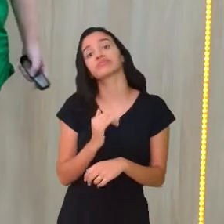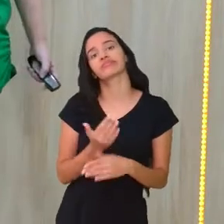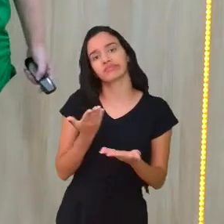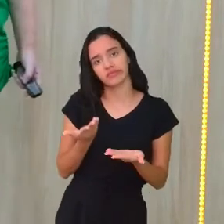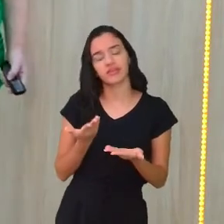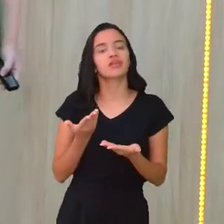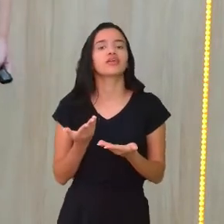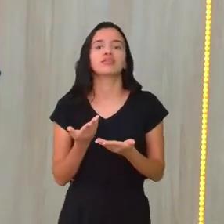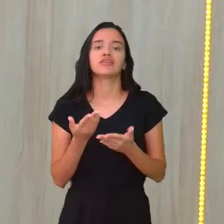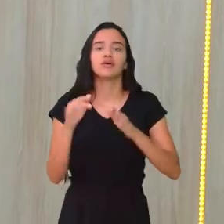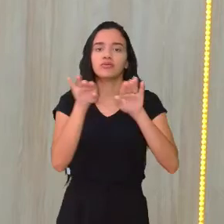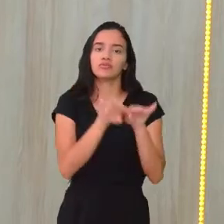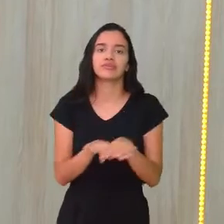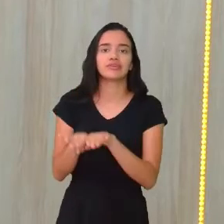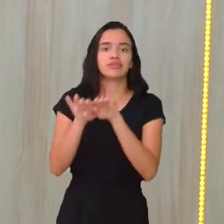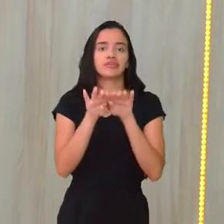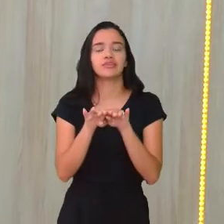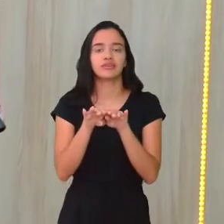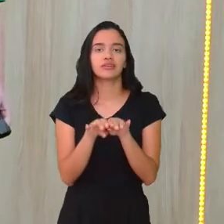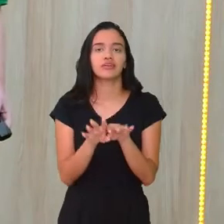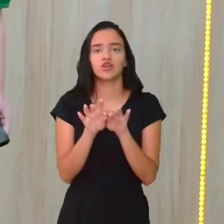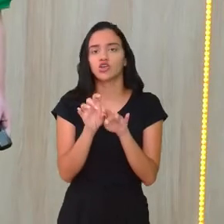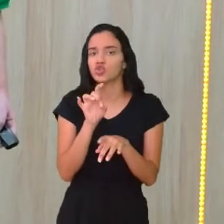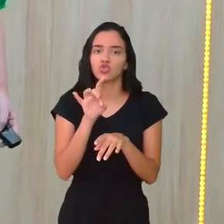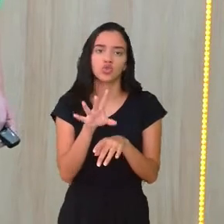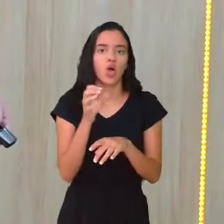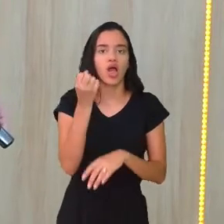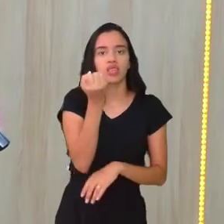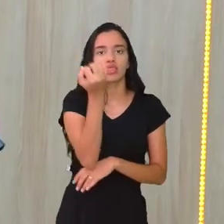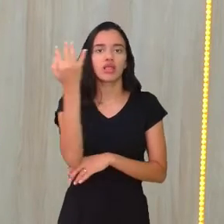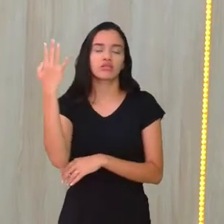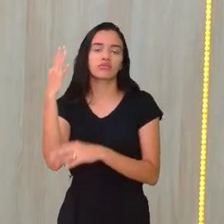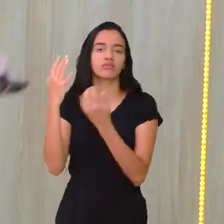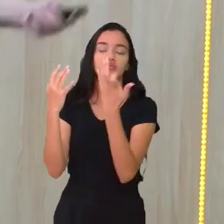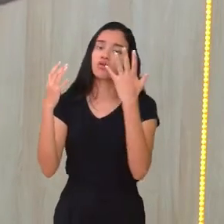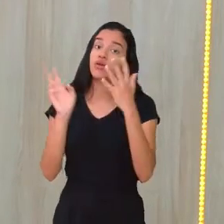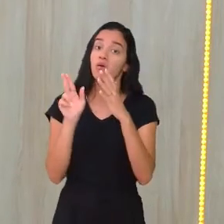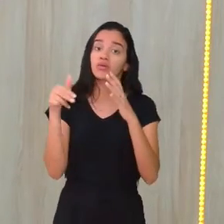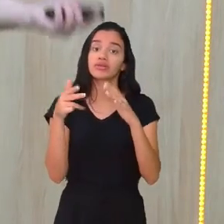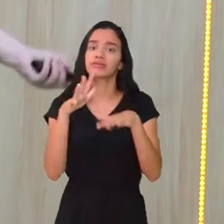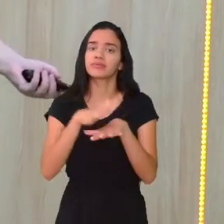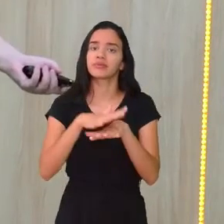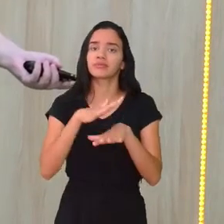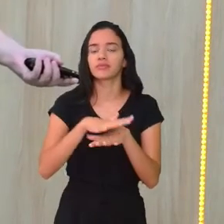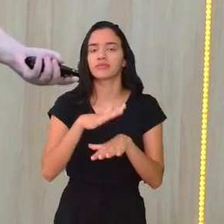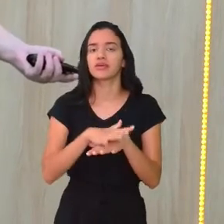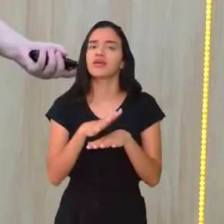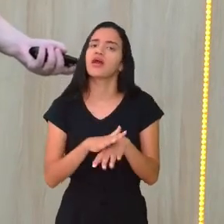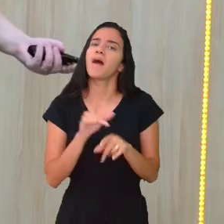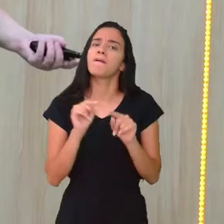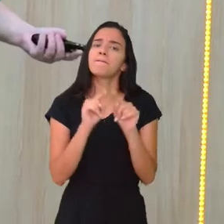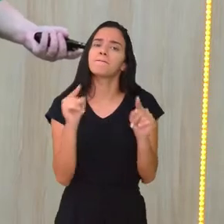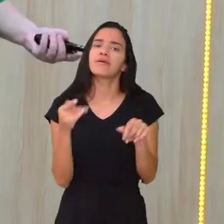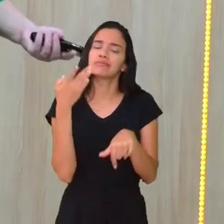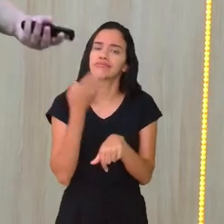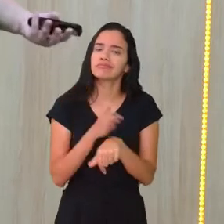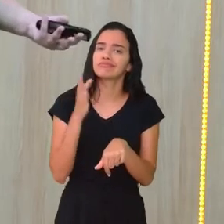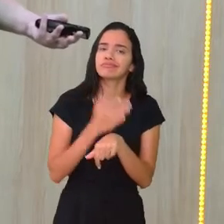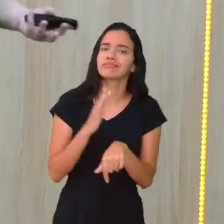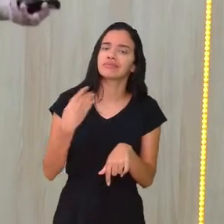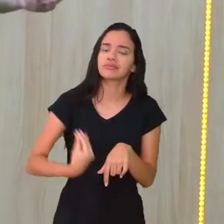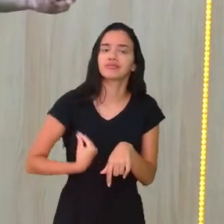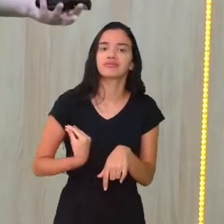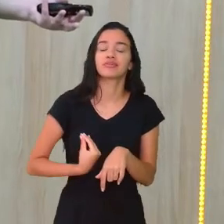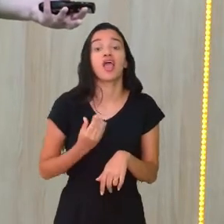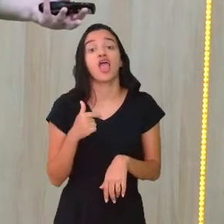é, gente. A simetria, ela não está só na natureza ou na matemática. Ela está nas nossas atividades. Eu